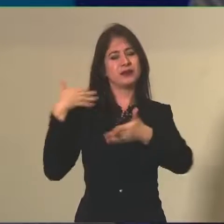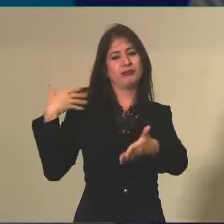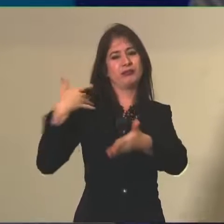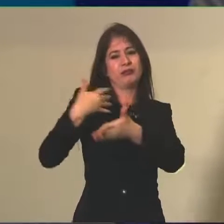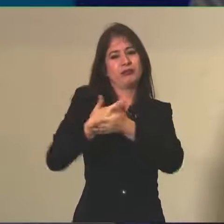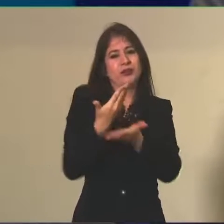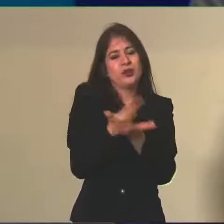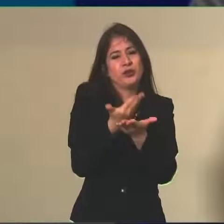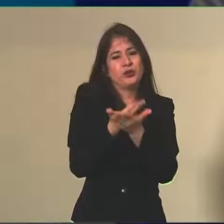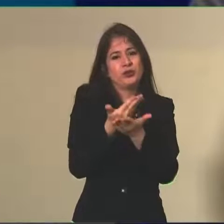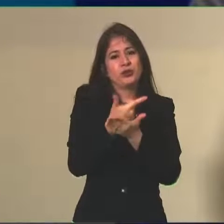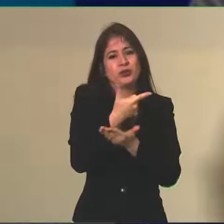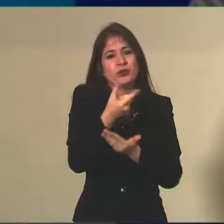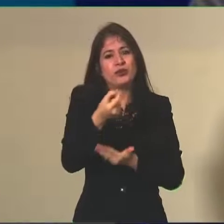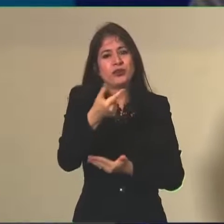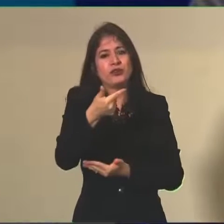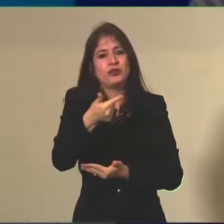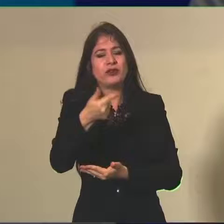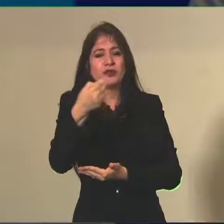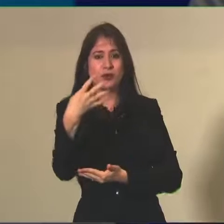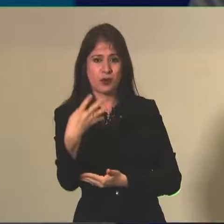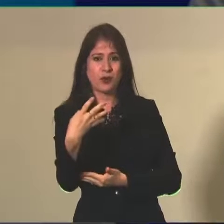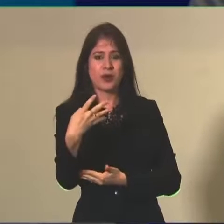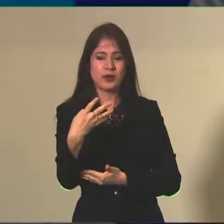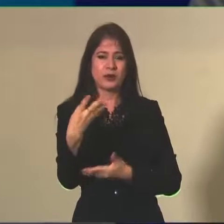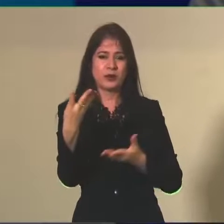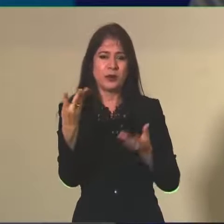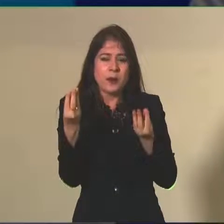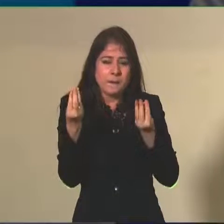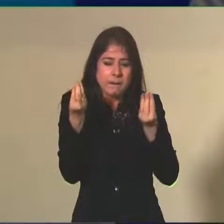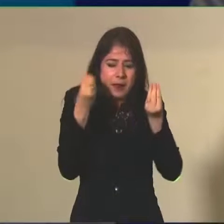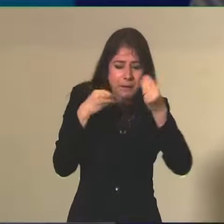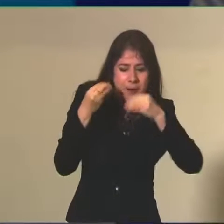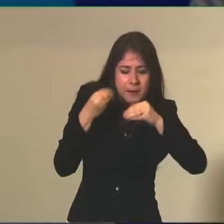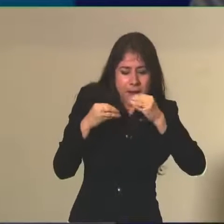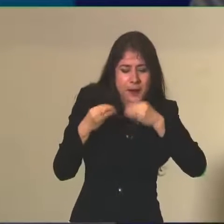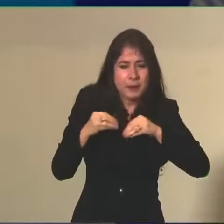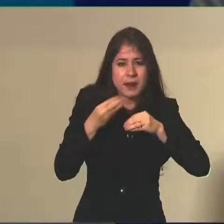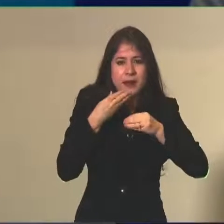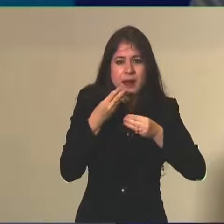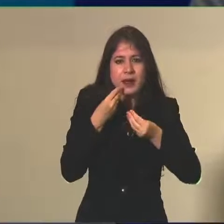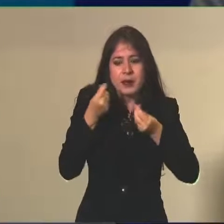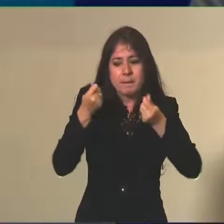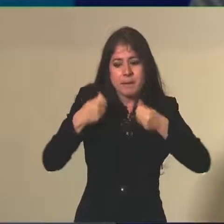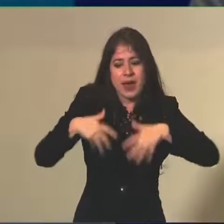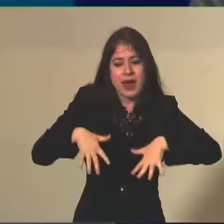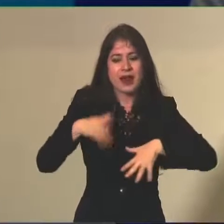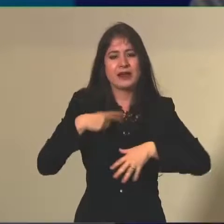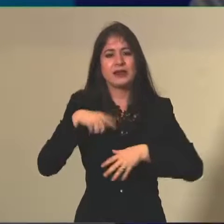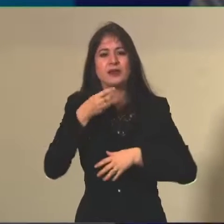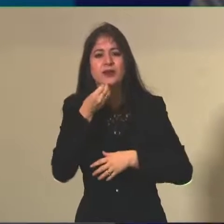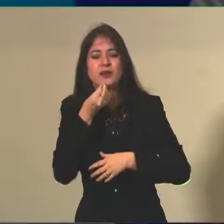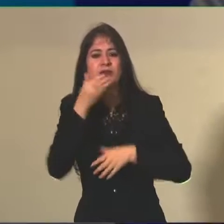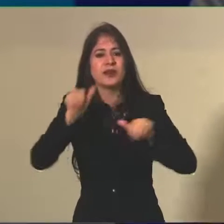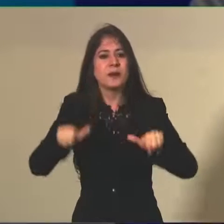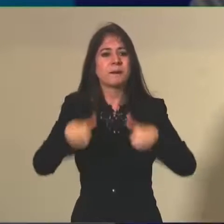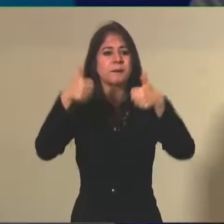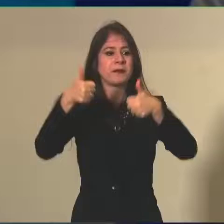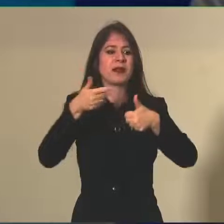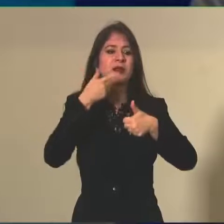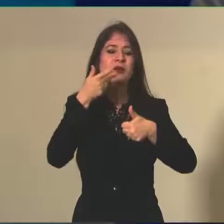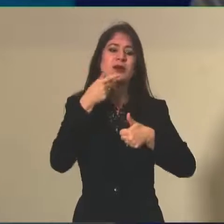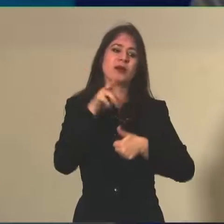estudo que vai ser feito para o ENEM de 2024 para incorporar, baratear, desburocratizar e modernizar a